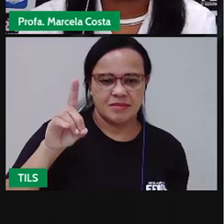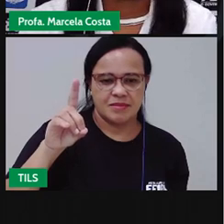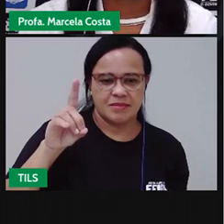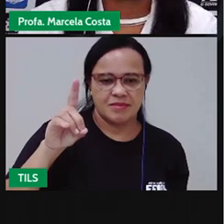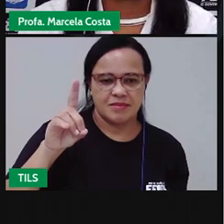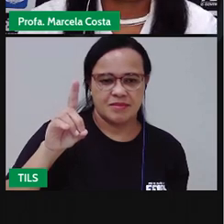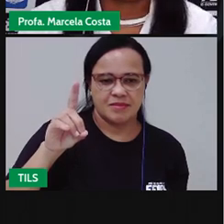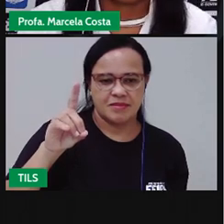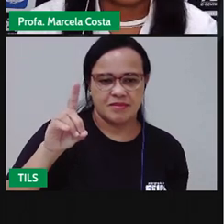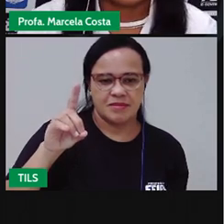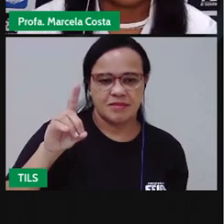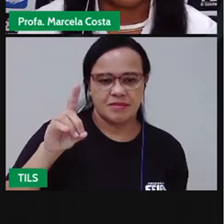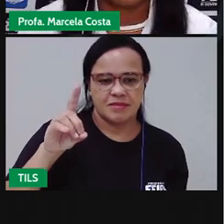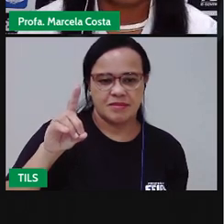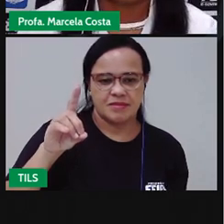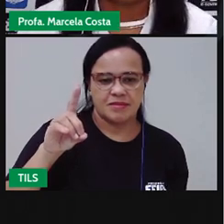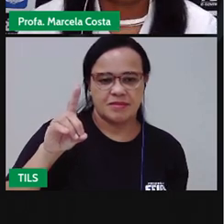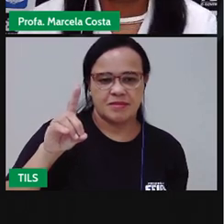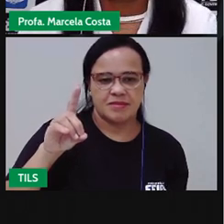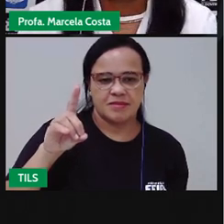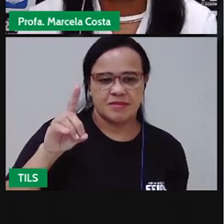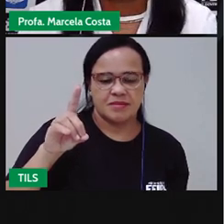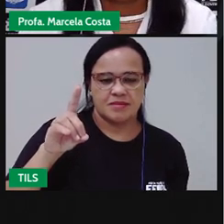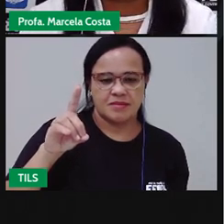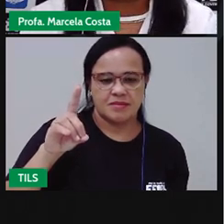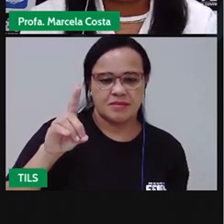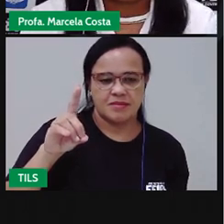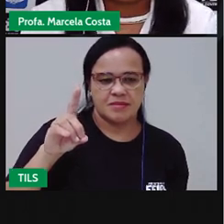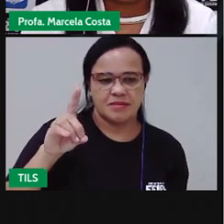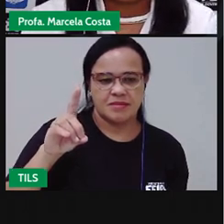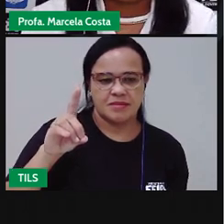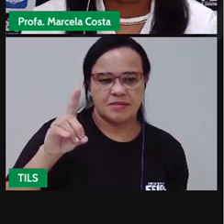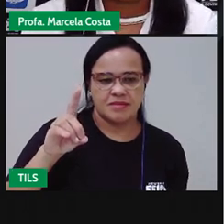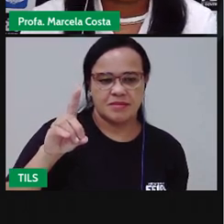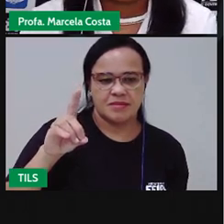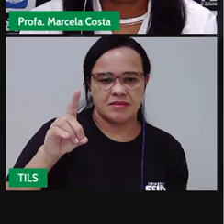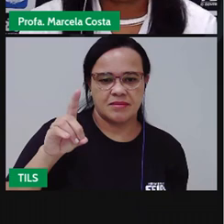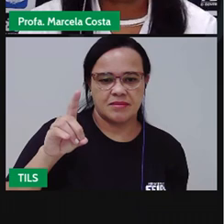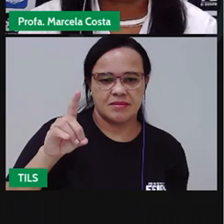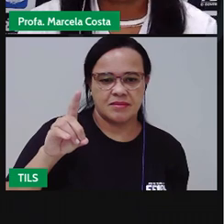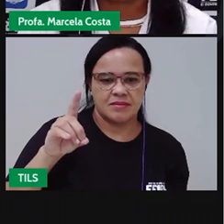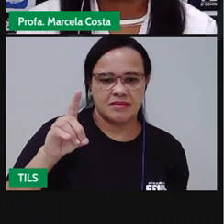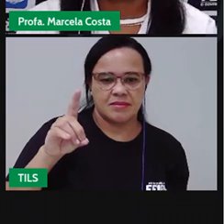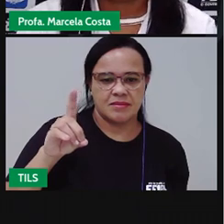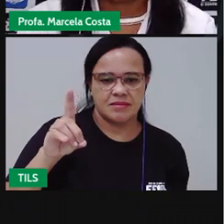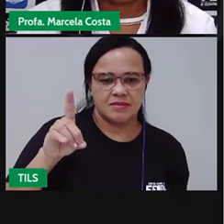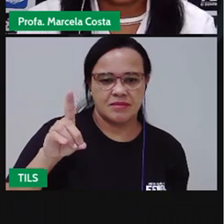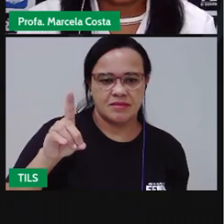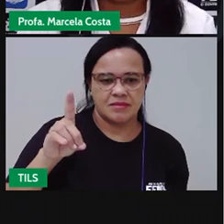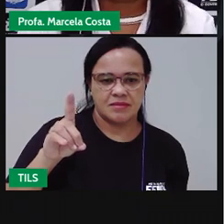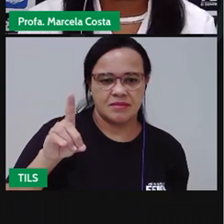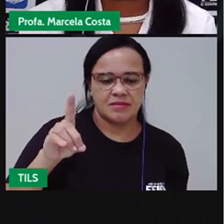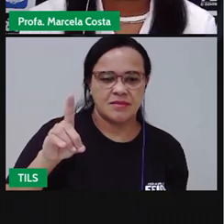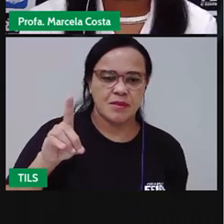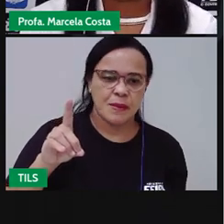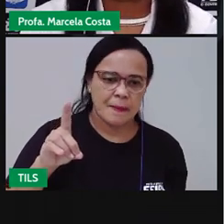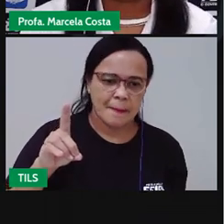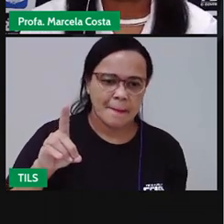Com o traçado reto. Fechando aqui o círculo, formando a letra D.